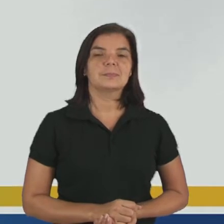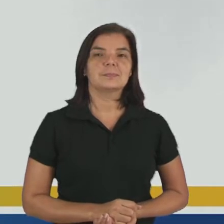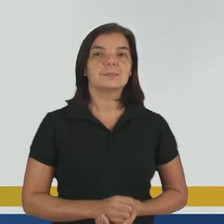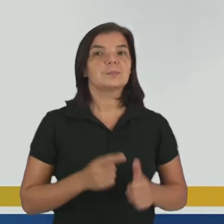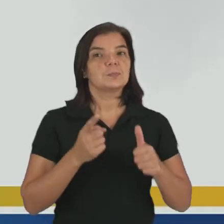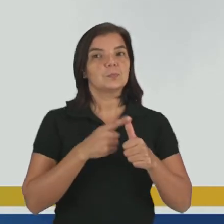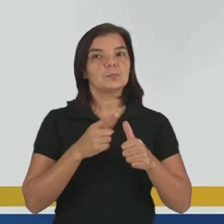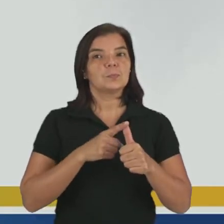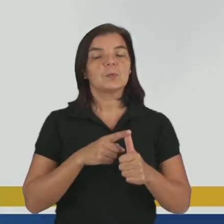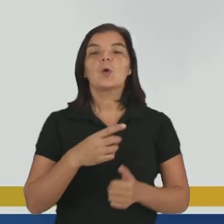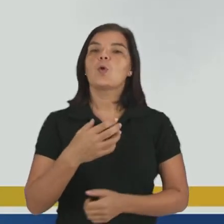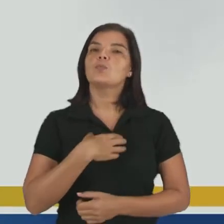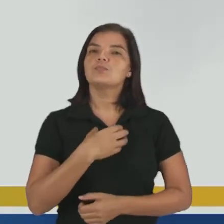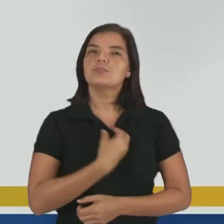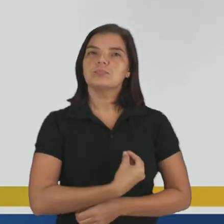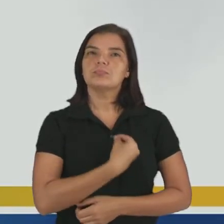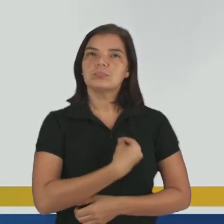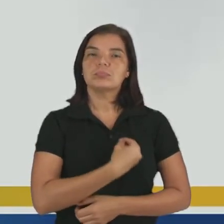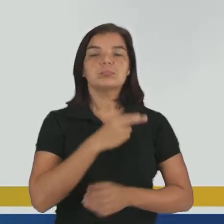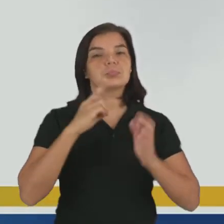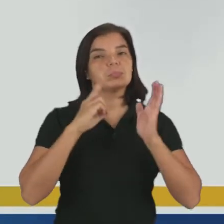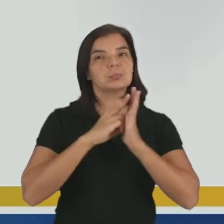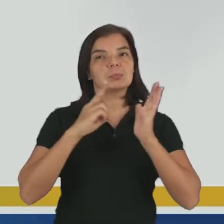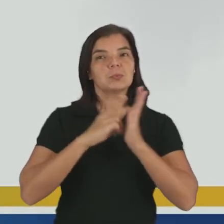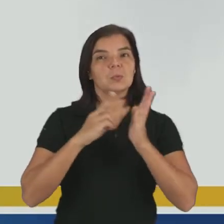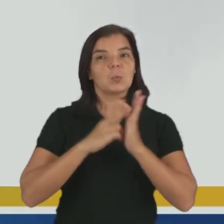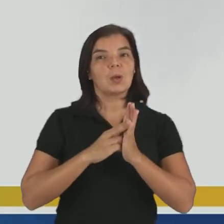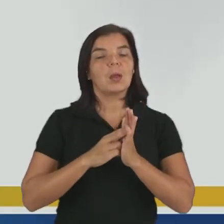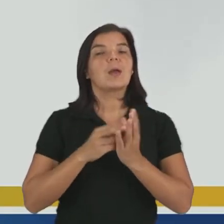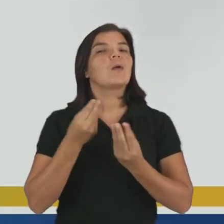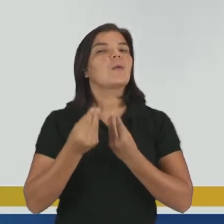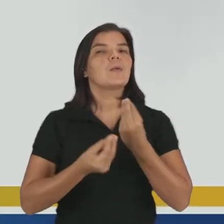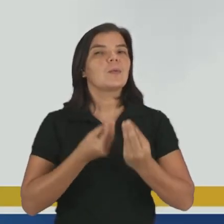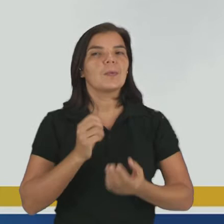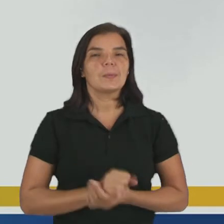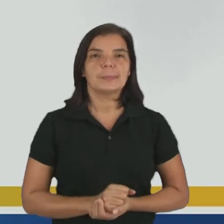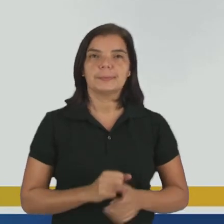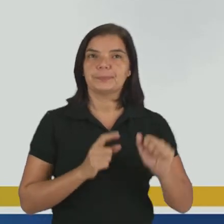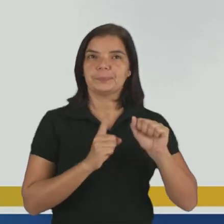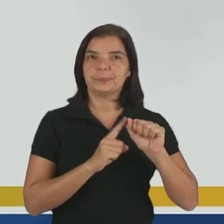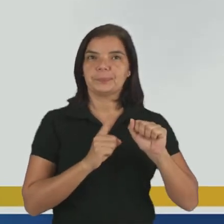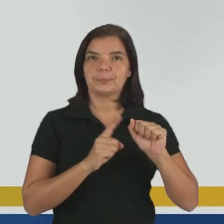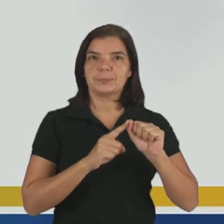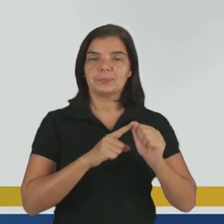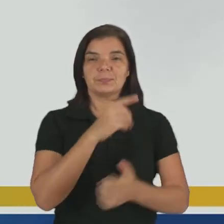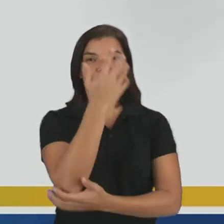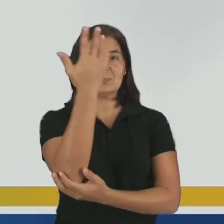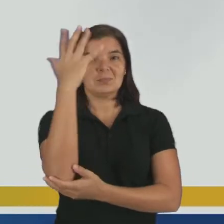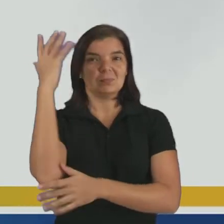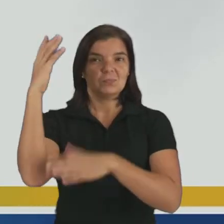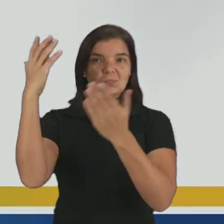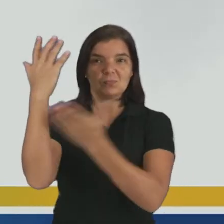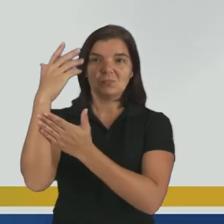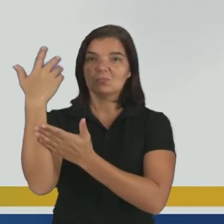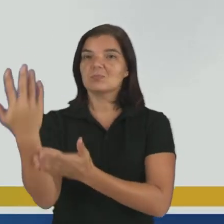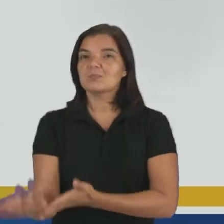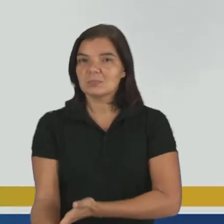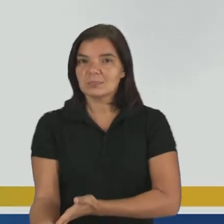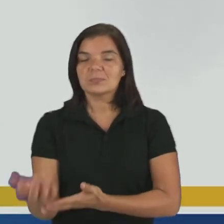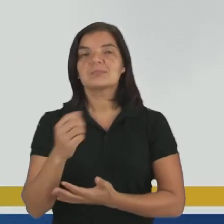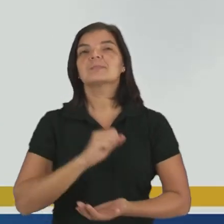Número 1. O modo de vida dos indígenas era pautado, letra A, no desmatamento das